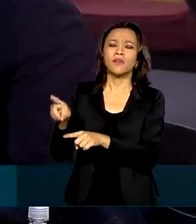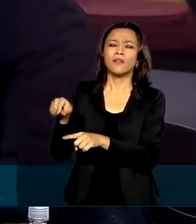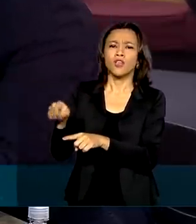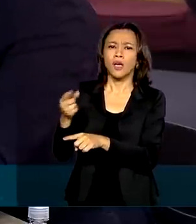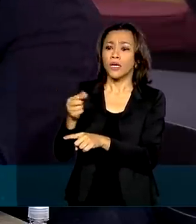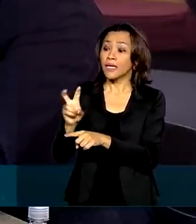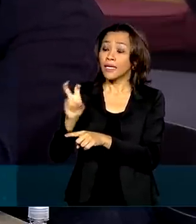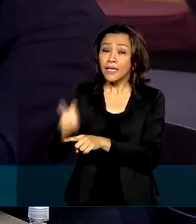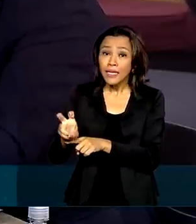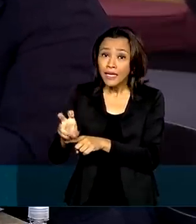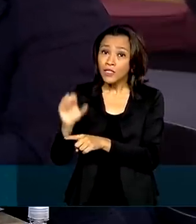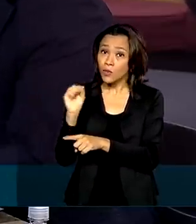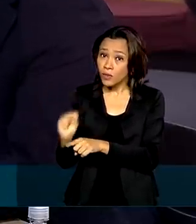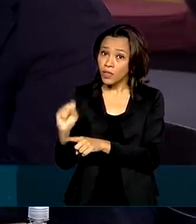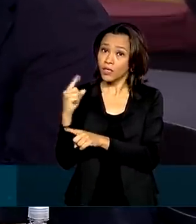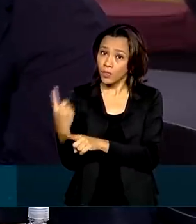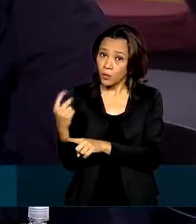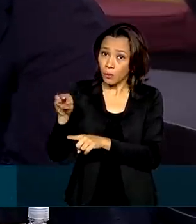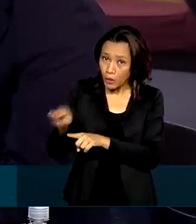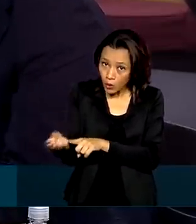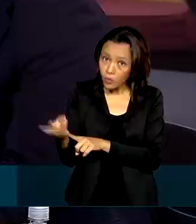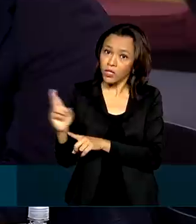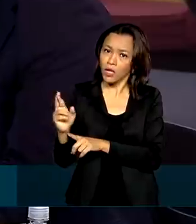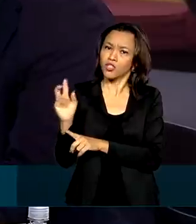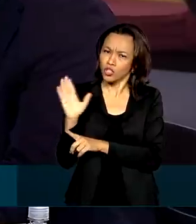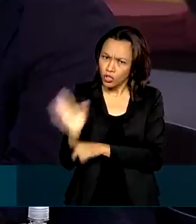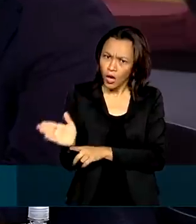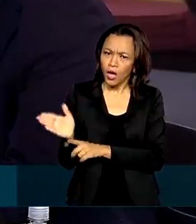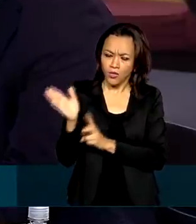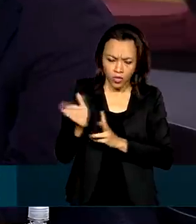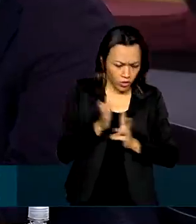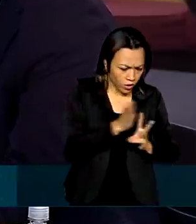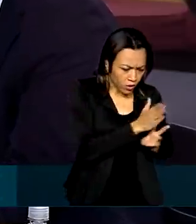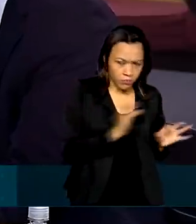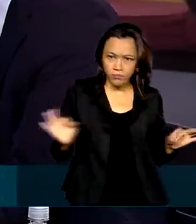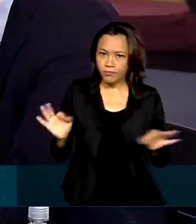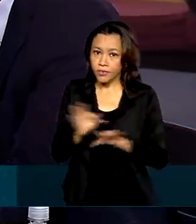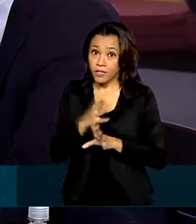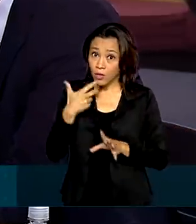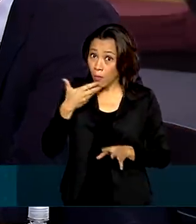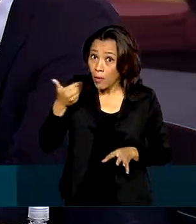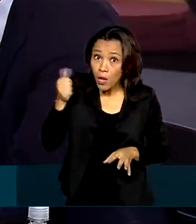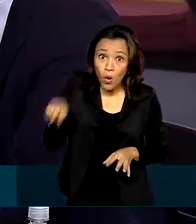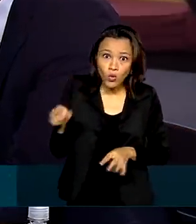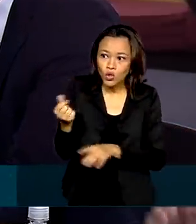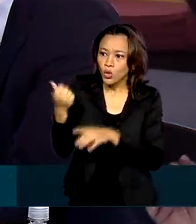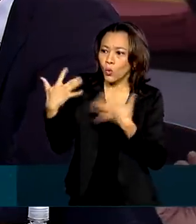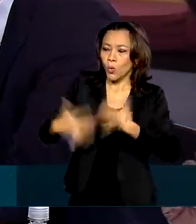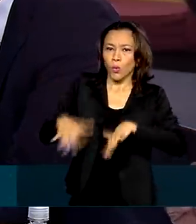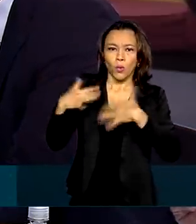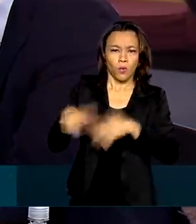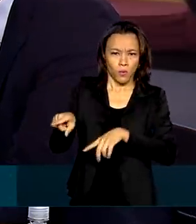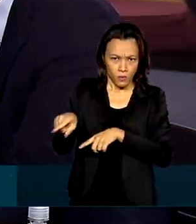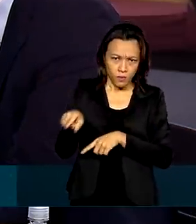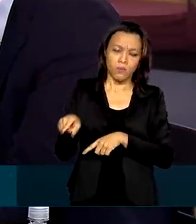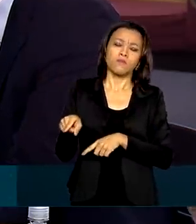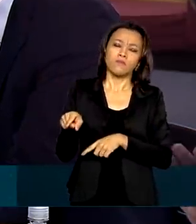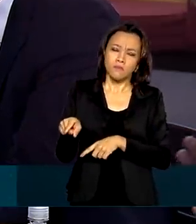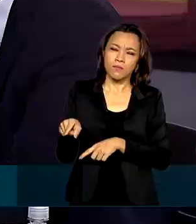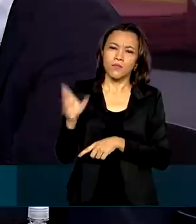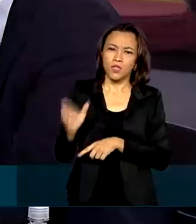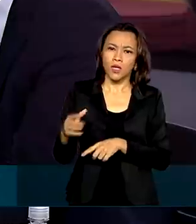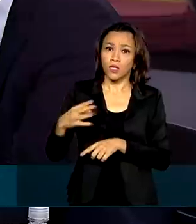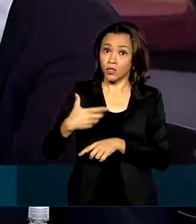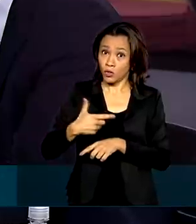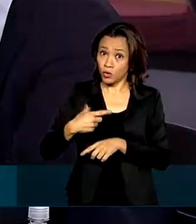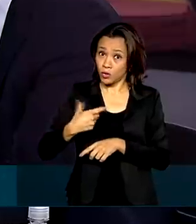de 581 milhões de reais, o que demonstra que é o maior encaminhamento de recursos bienal, como se verifica normalmente, de